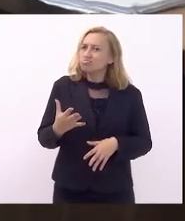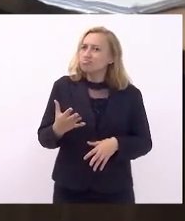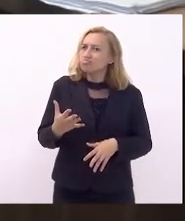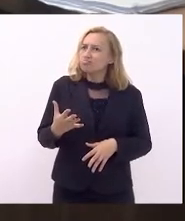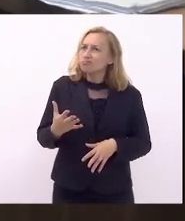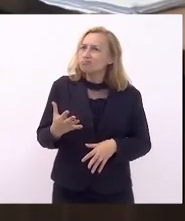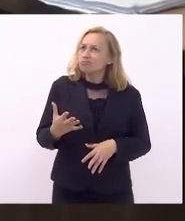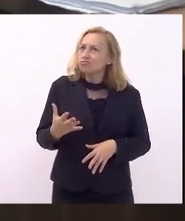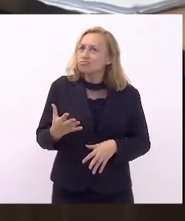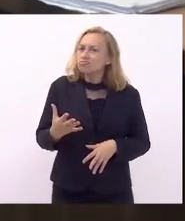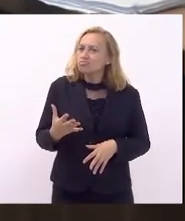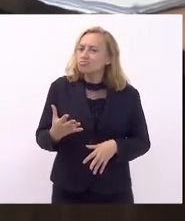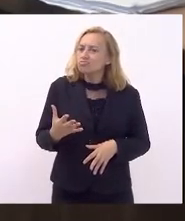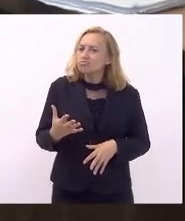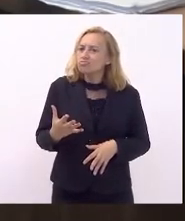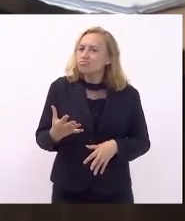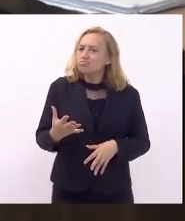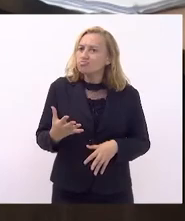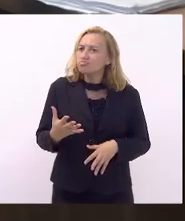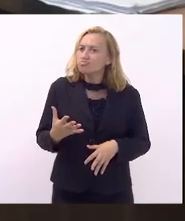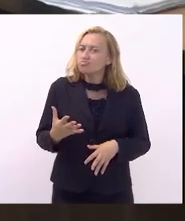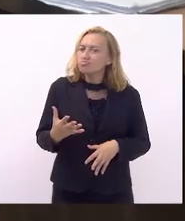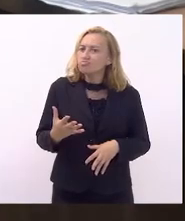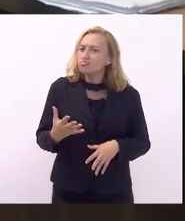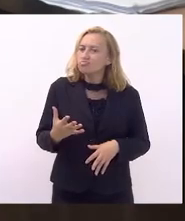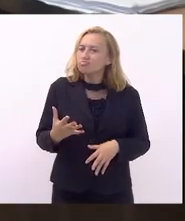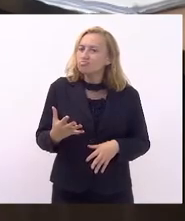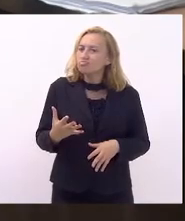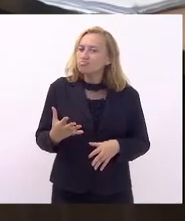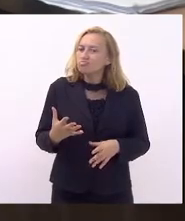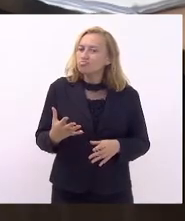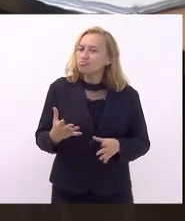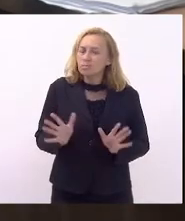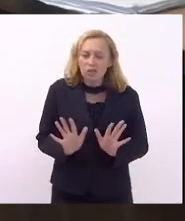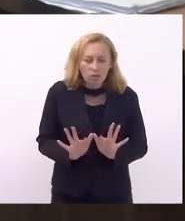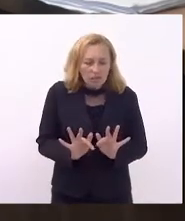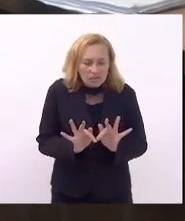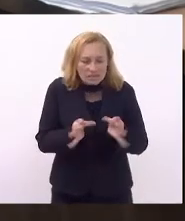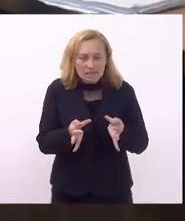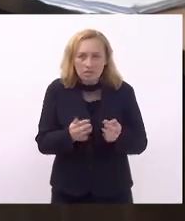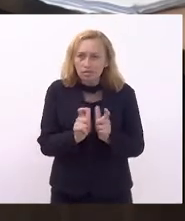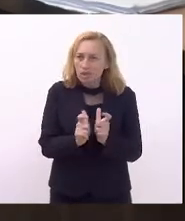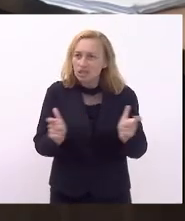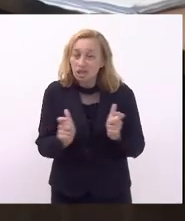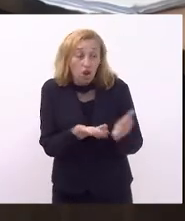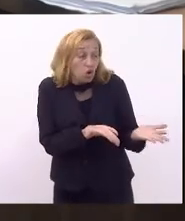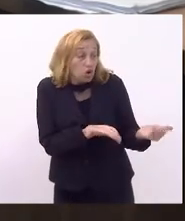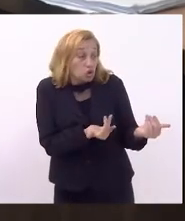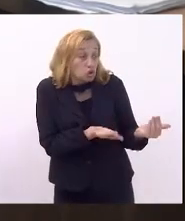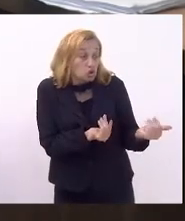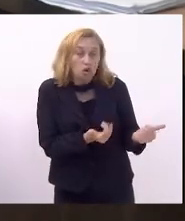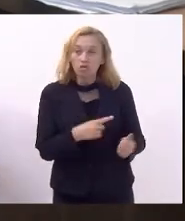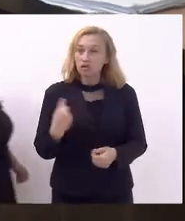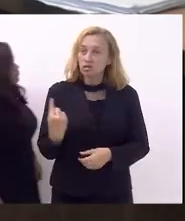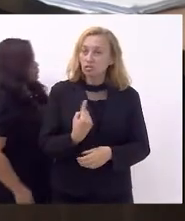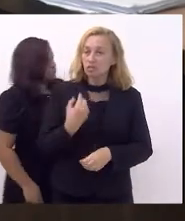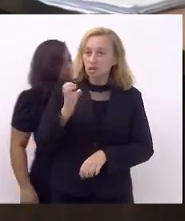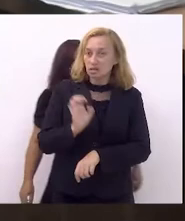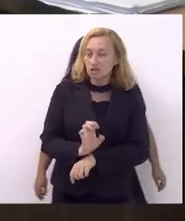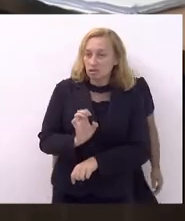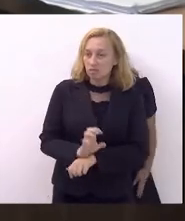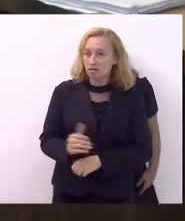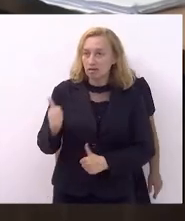uma... um objeto, né, simples, mas grandioso. Os jovens da nossa rede estadual